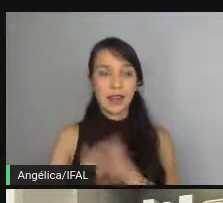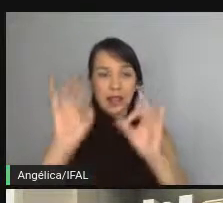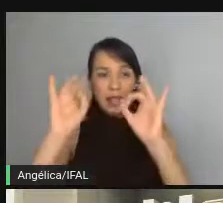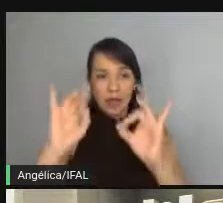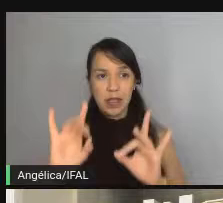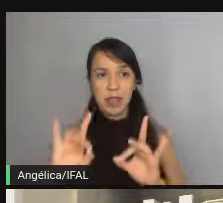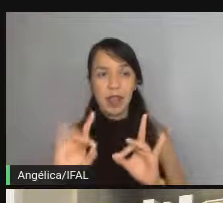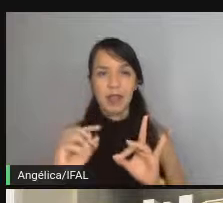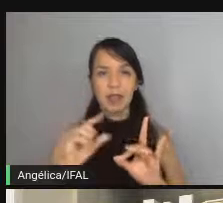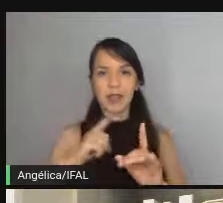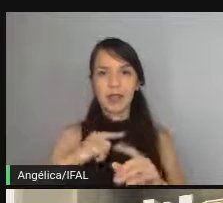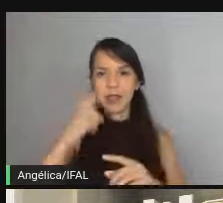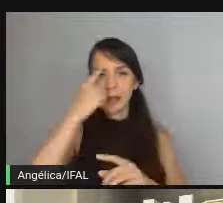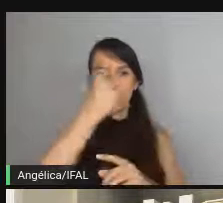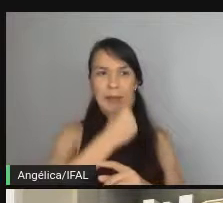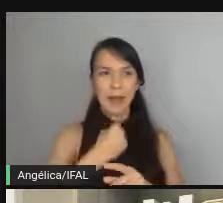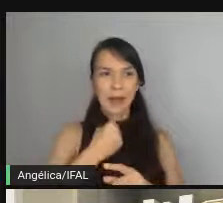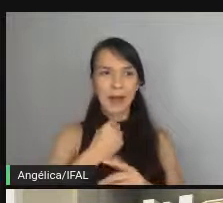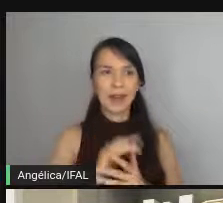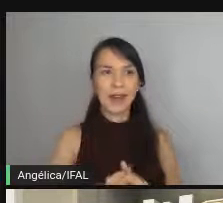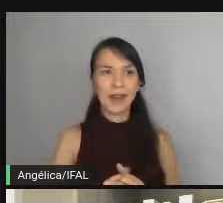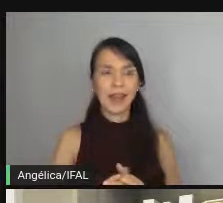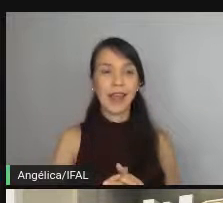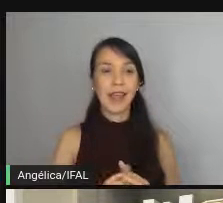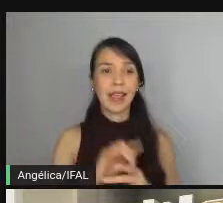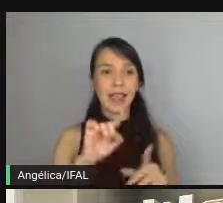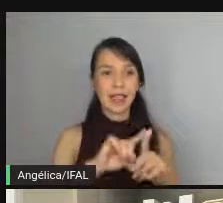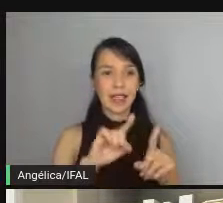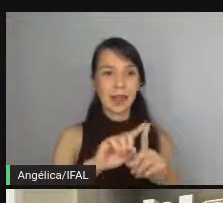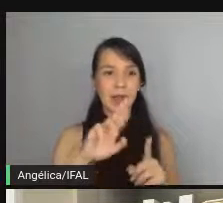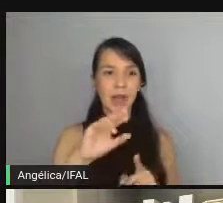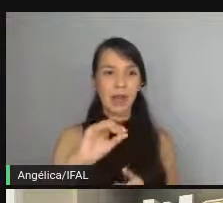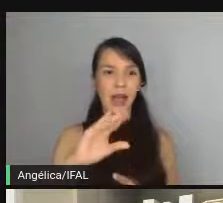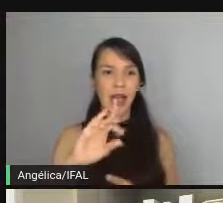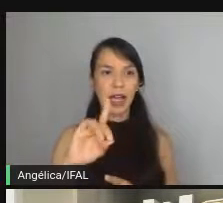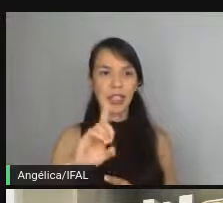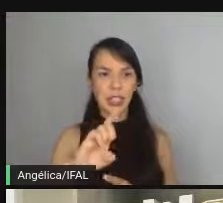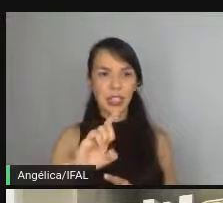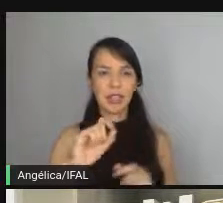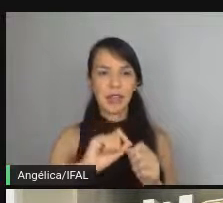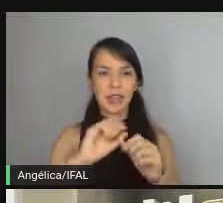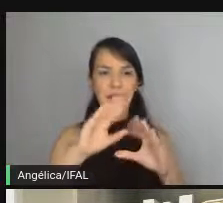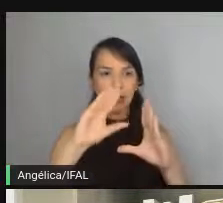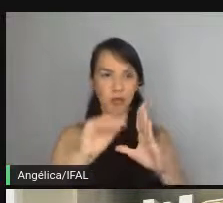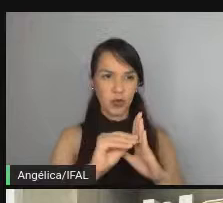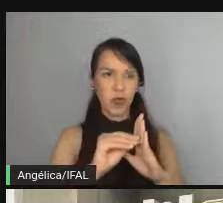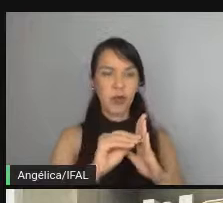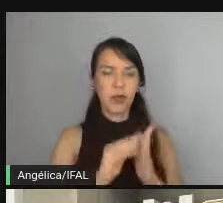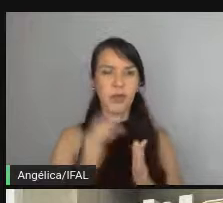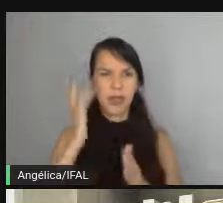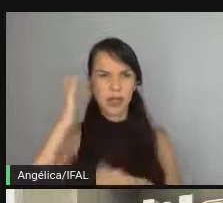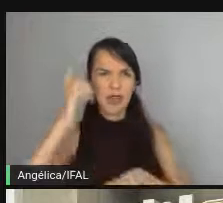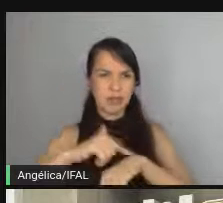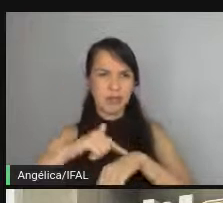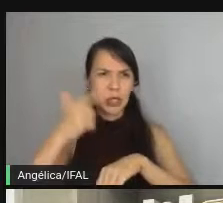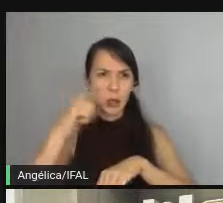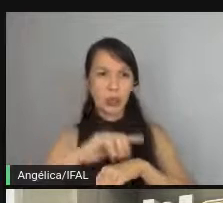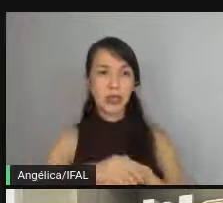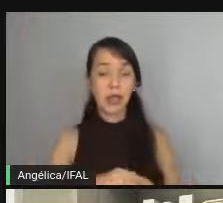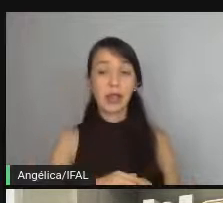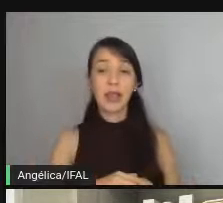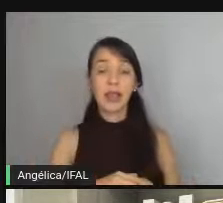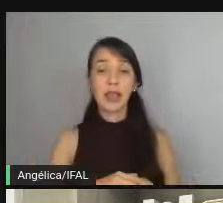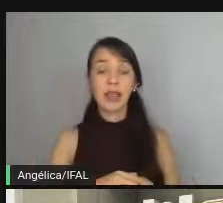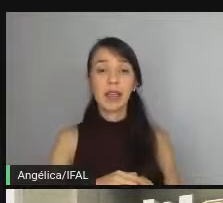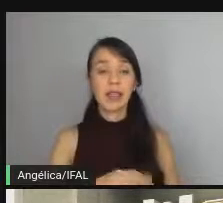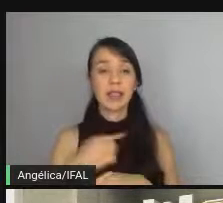que a gente só tem meia hora né e Rashid ainda vai dar os fechamentos vai fazer os fechamentos mas acho que dá tempo tá e a ideia é que a